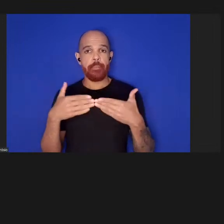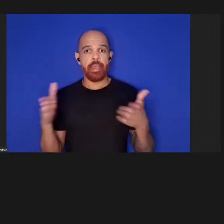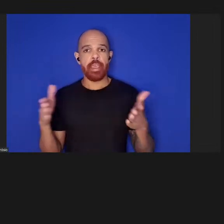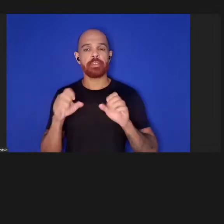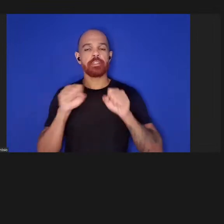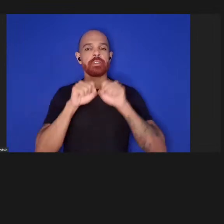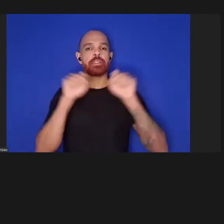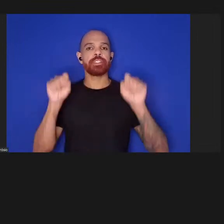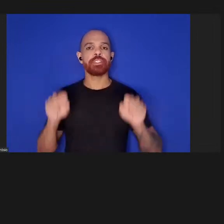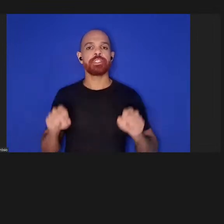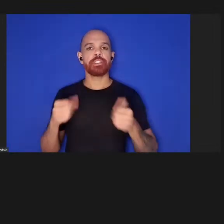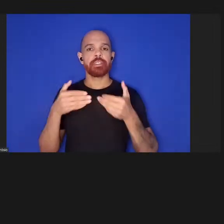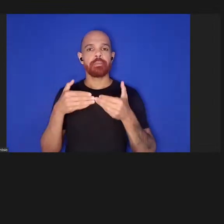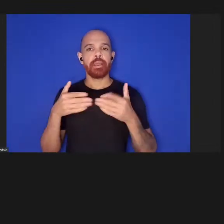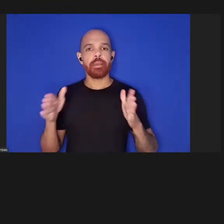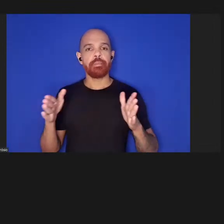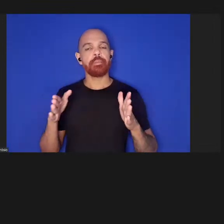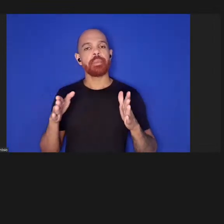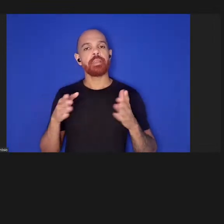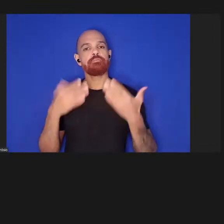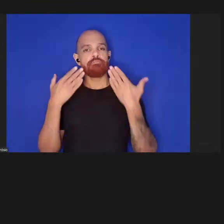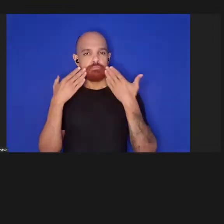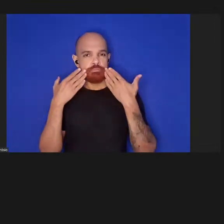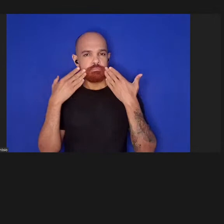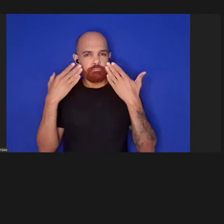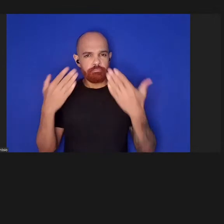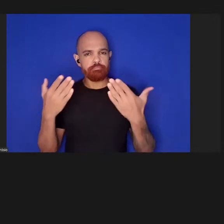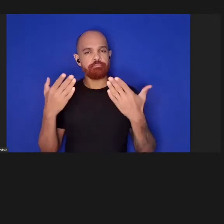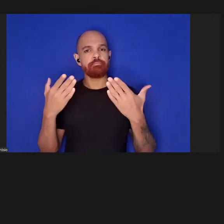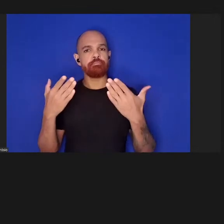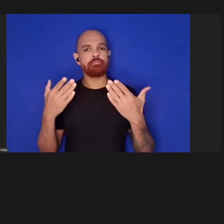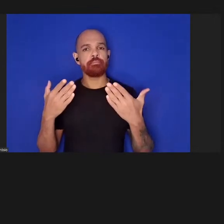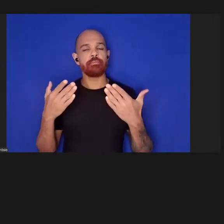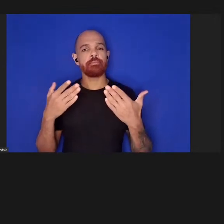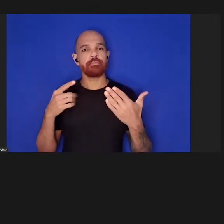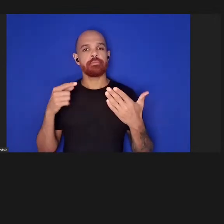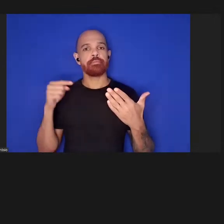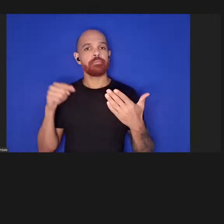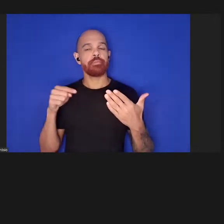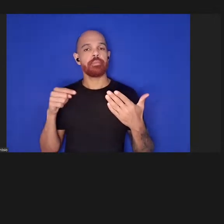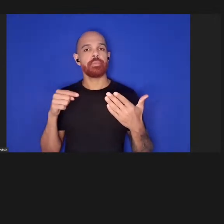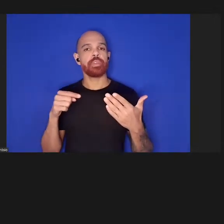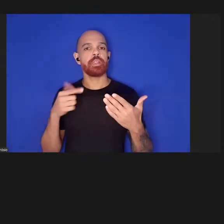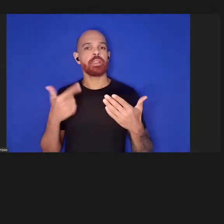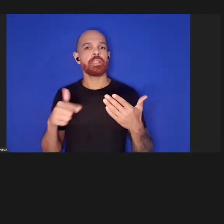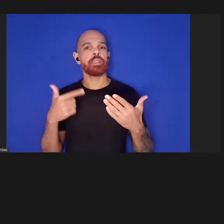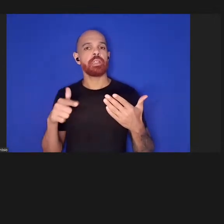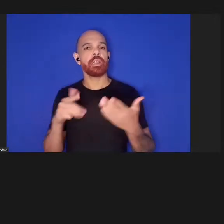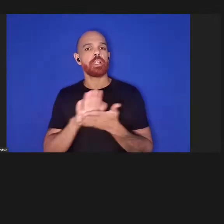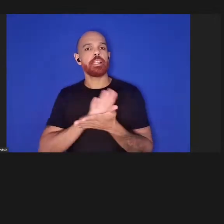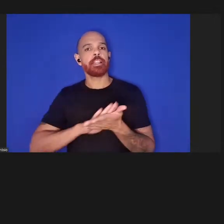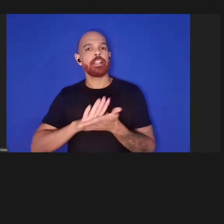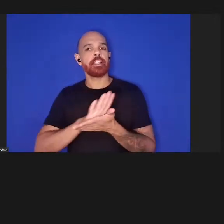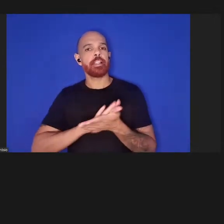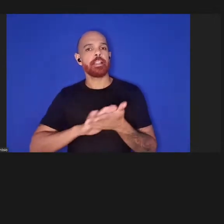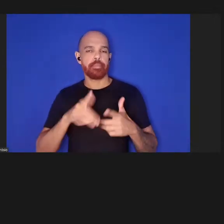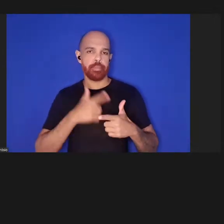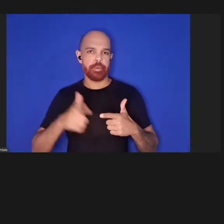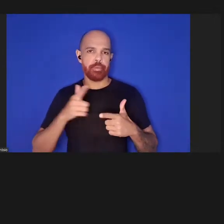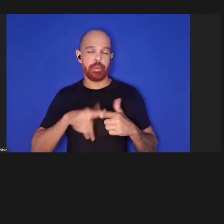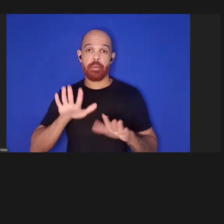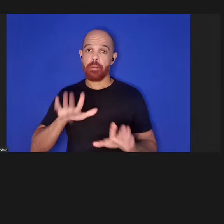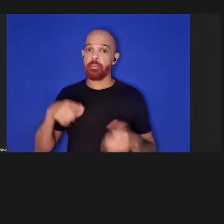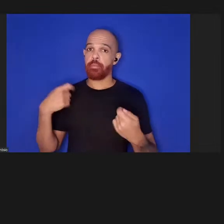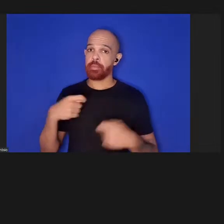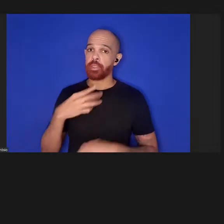e transparente e que não gera nenhum tipo de problema contanto que nós entendamos o que é a